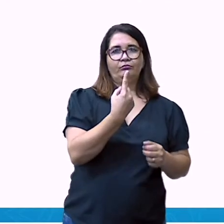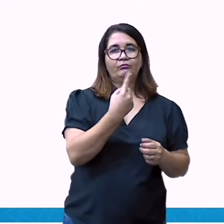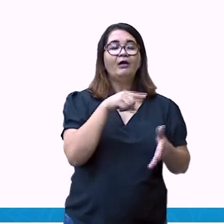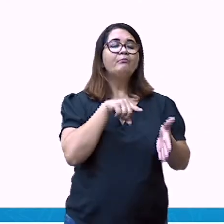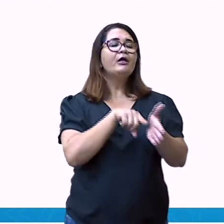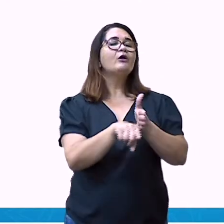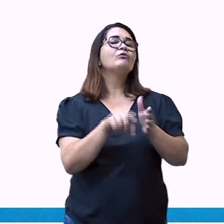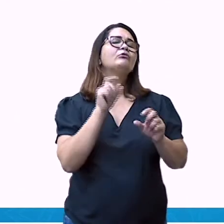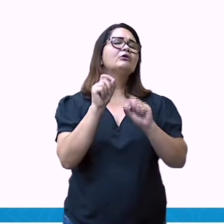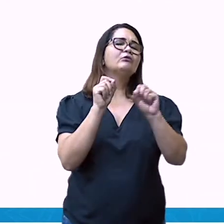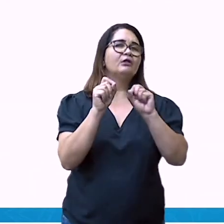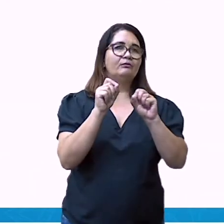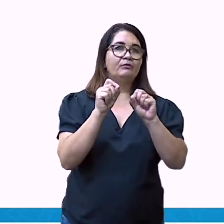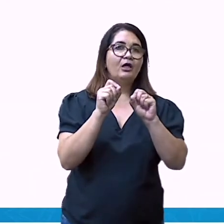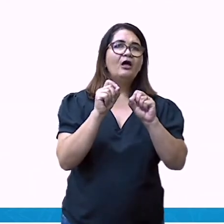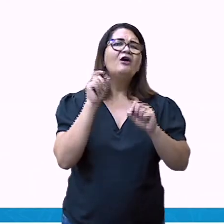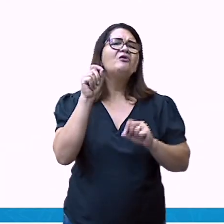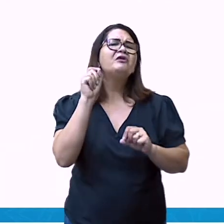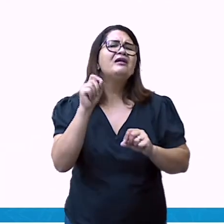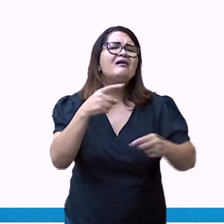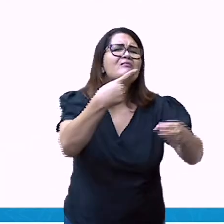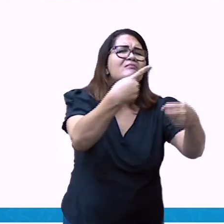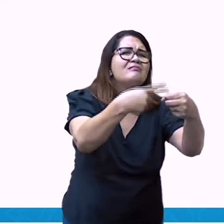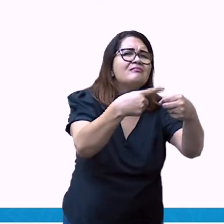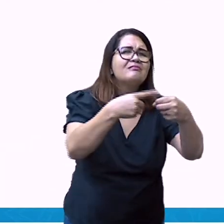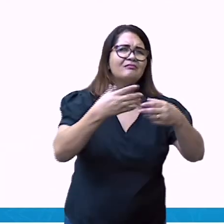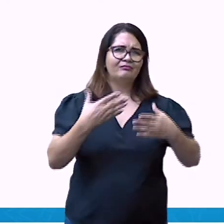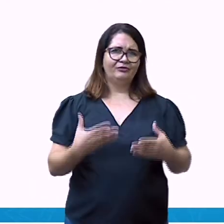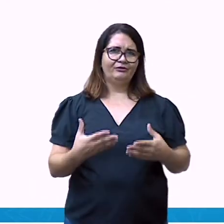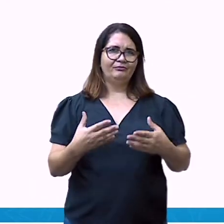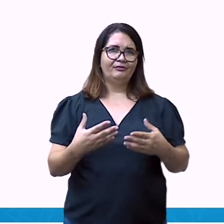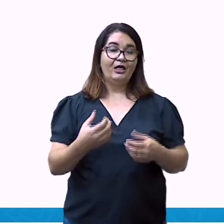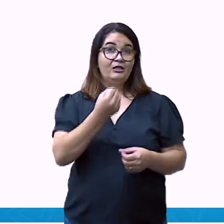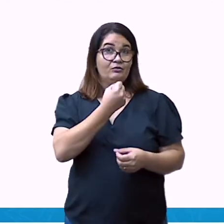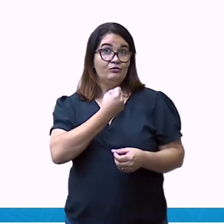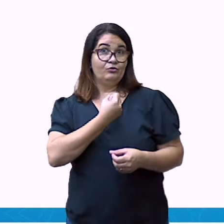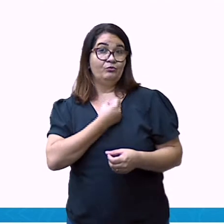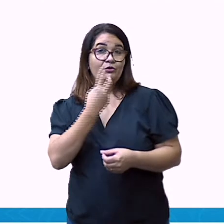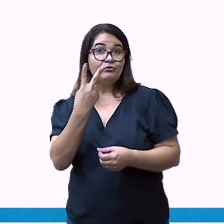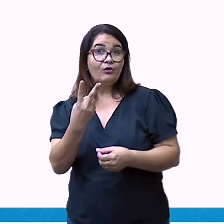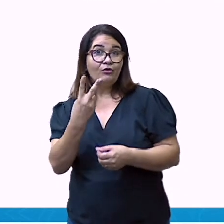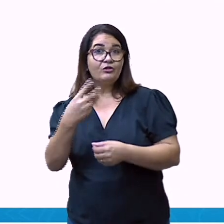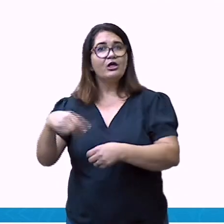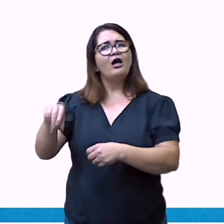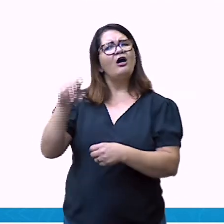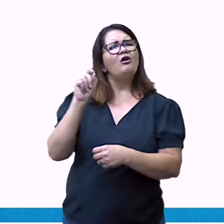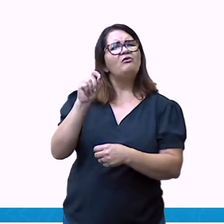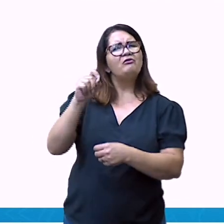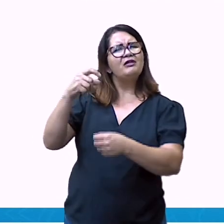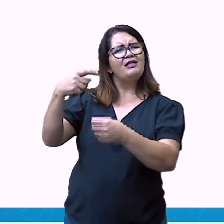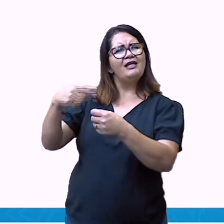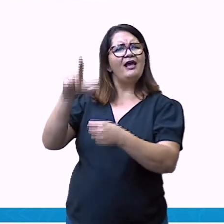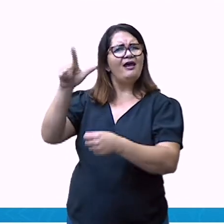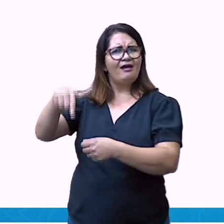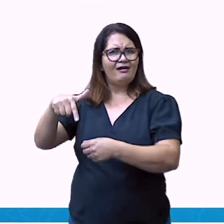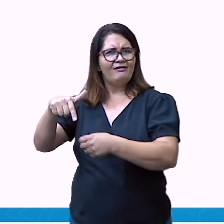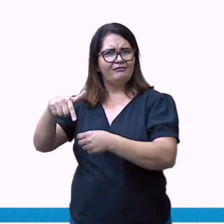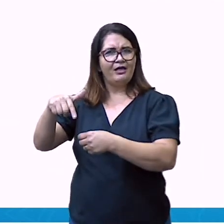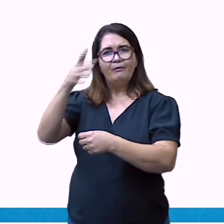pergunta, o que são cidades? Pergunta 2, o que são nômades?